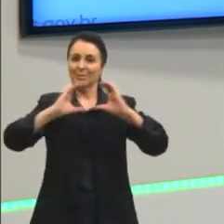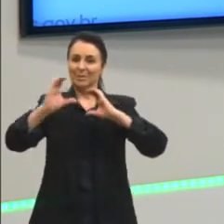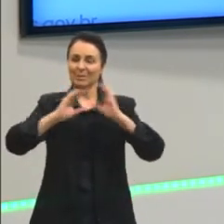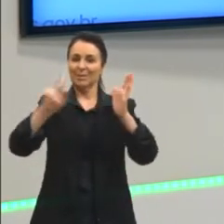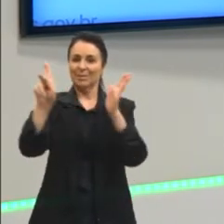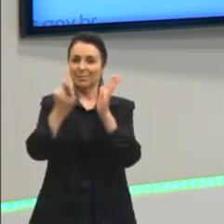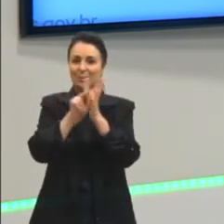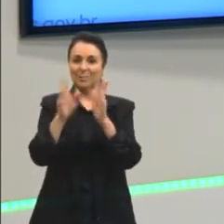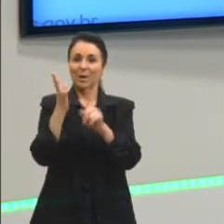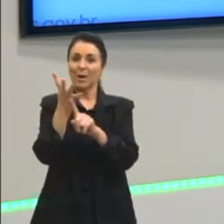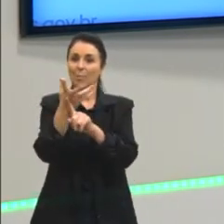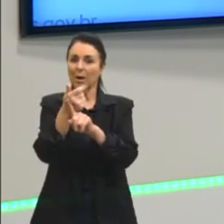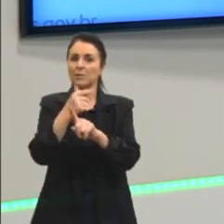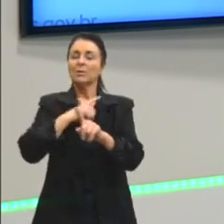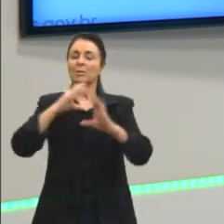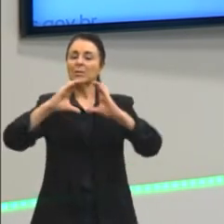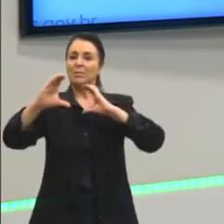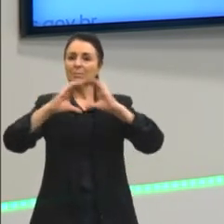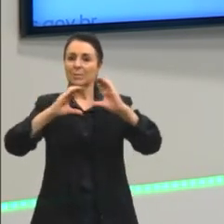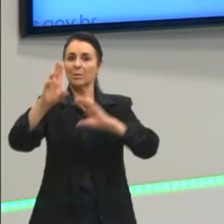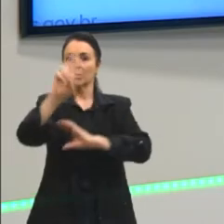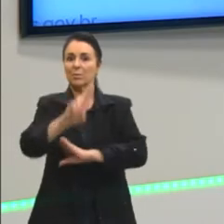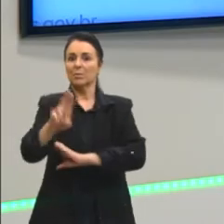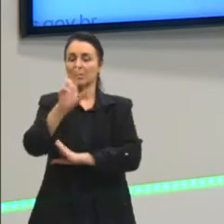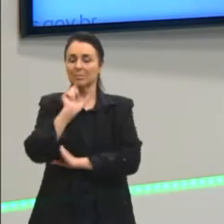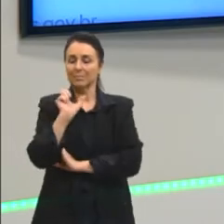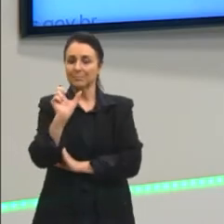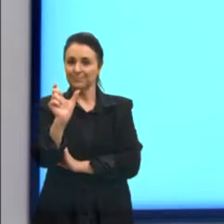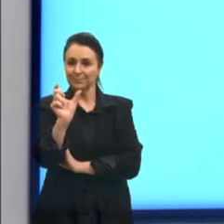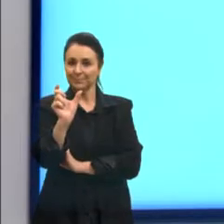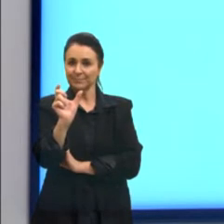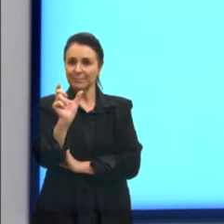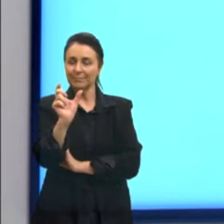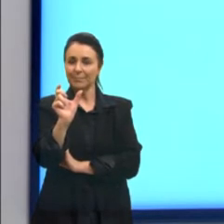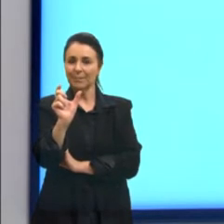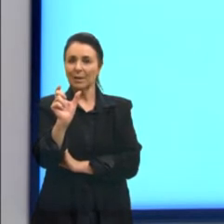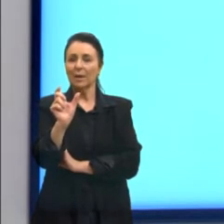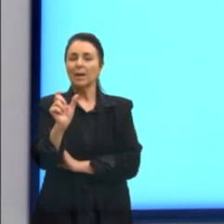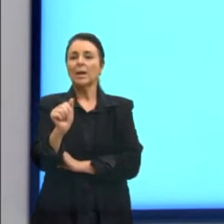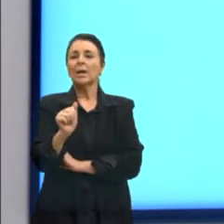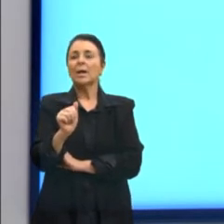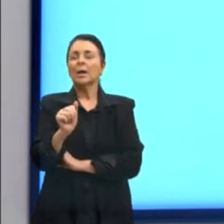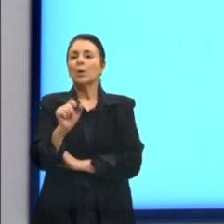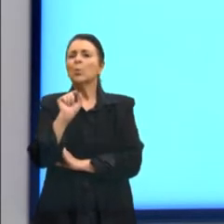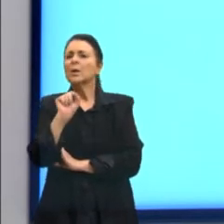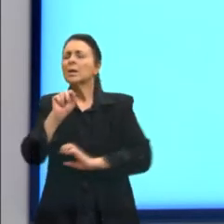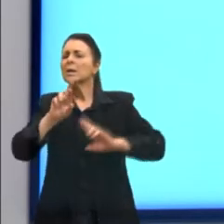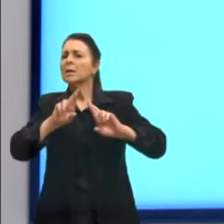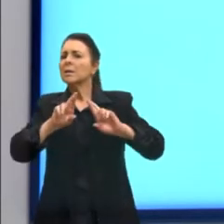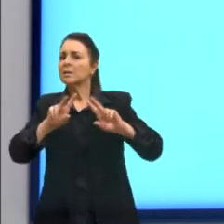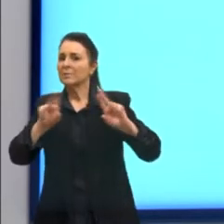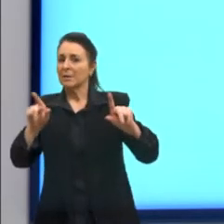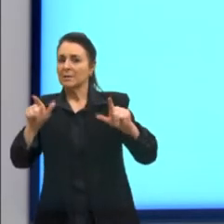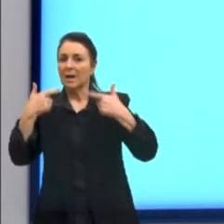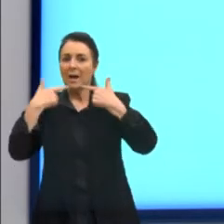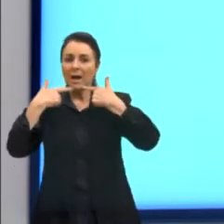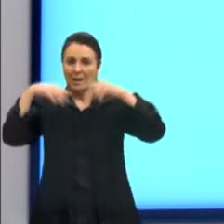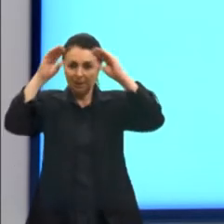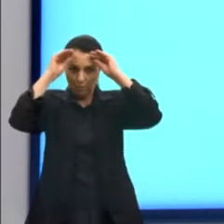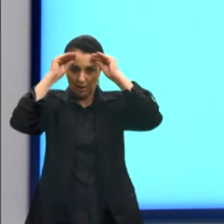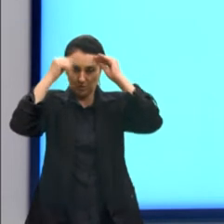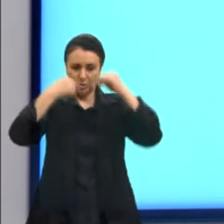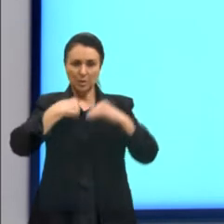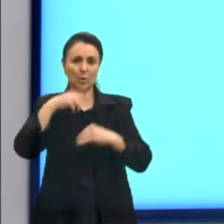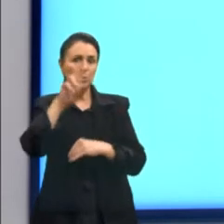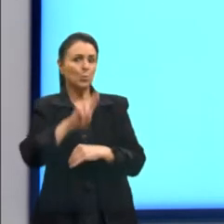ela é uma arte que comunica através das palavras, eu vou ter diferença entre a linguagem que eu uso